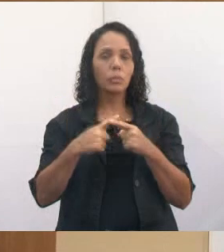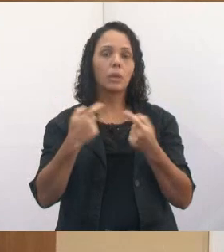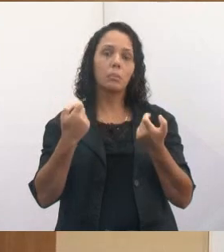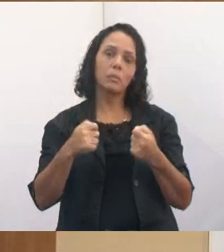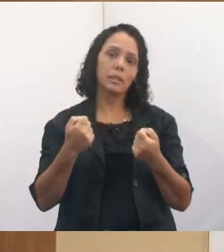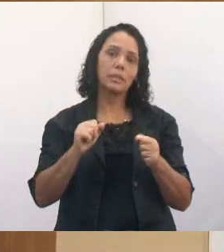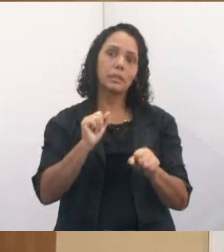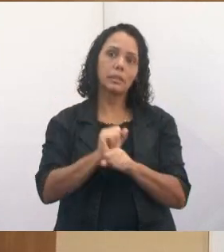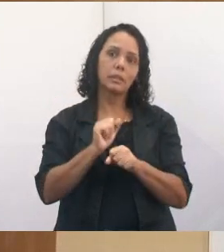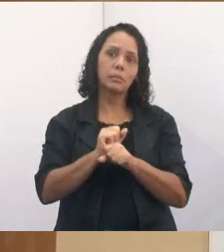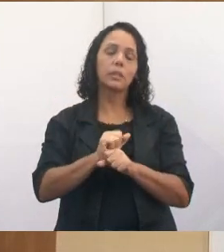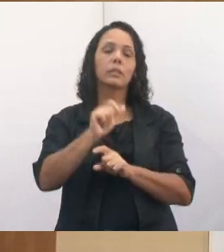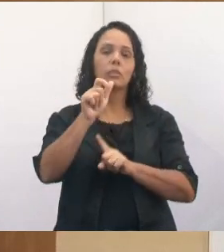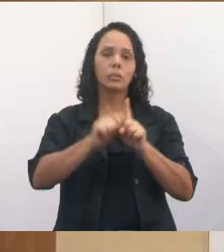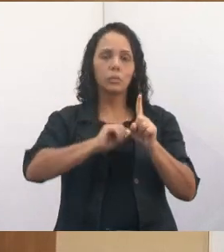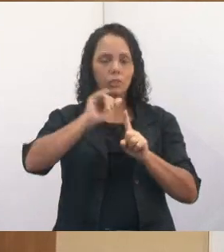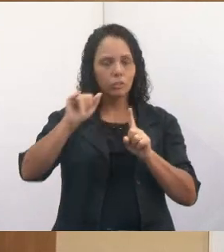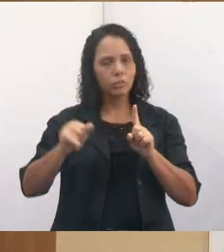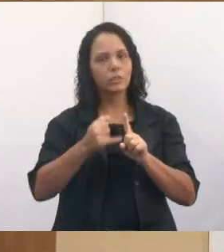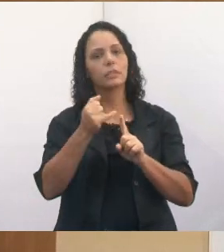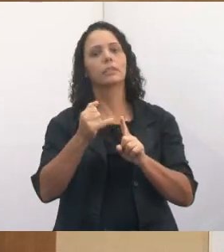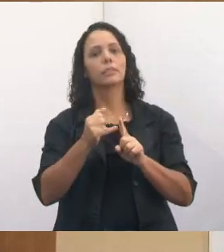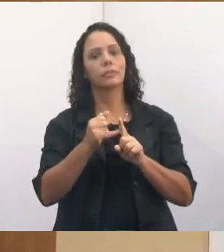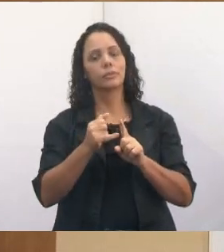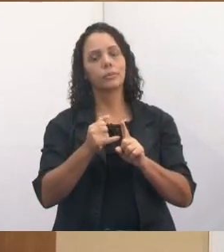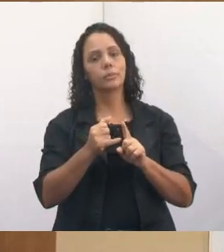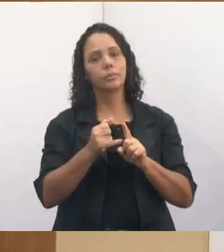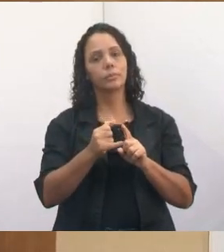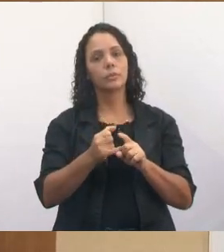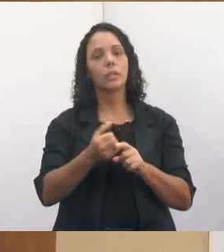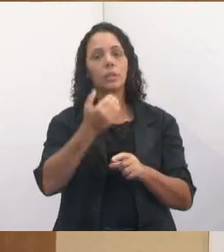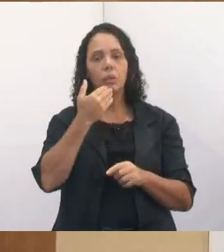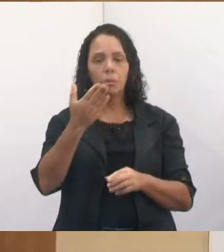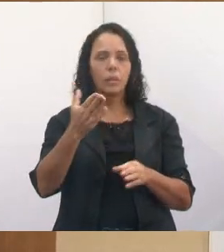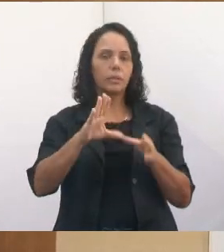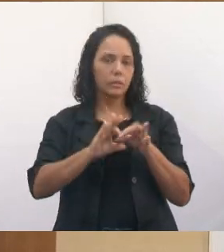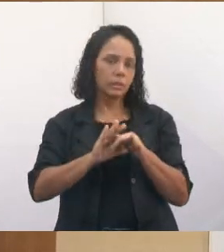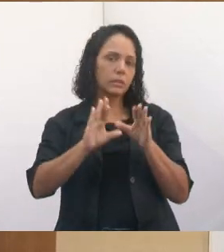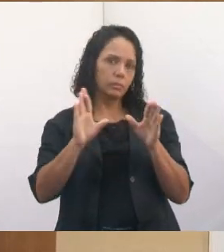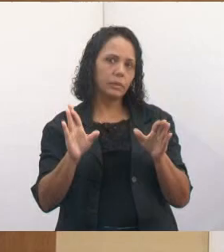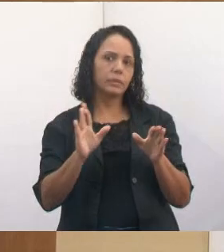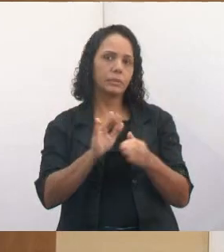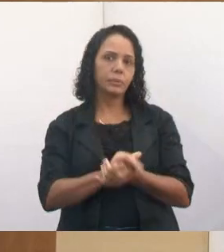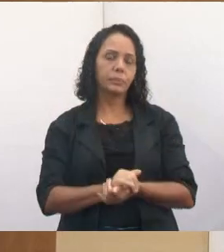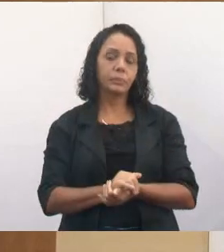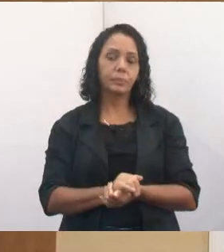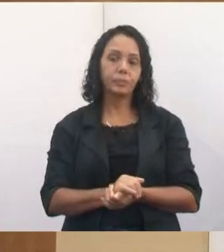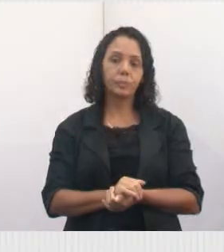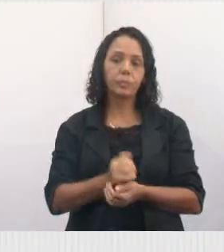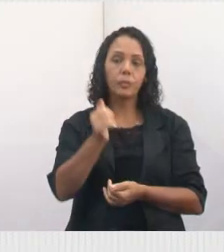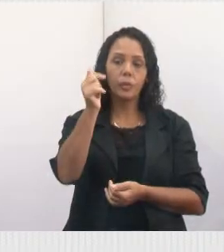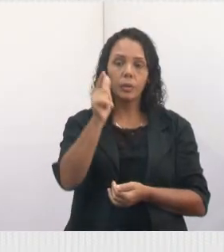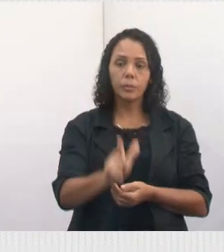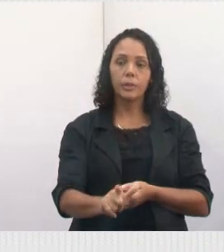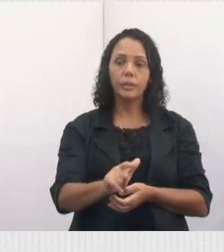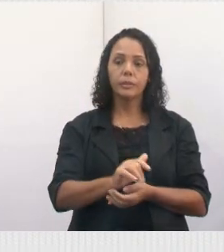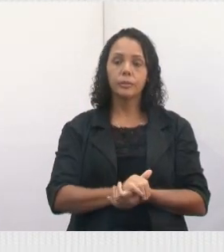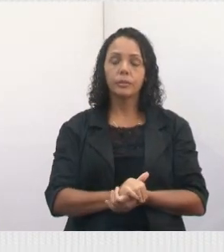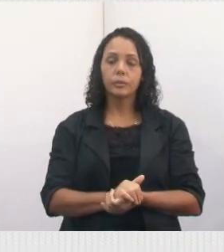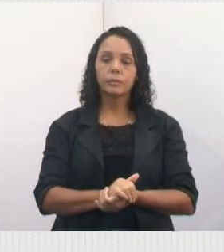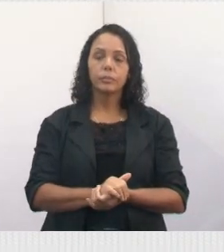janeiro, tá bom? Então, por favor, por gentileza, libere para esses animais. Próximo slide, por favor.